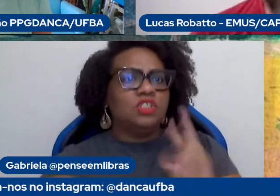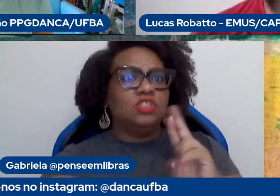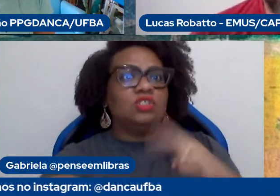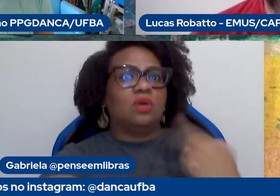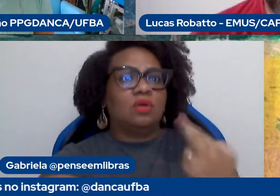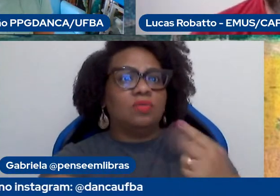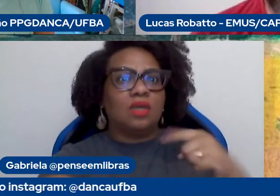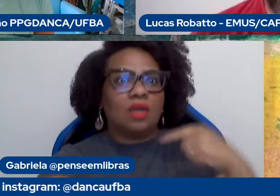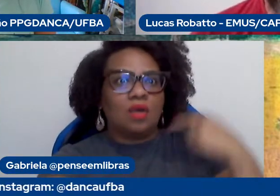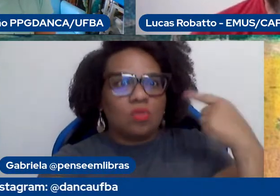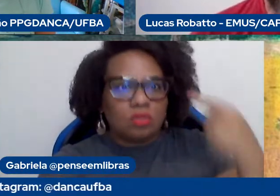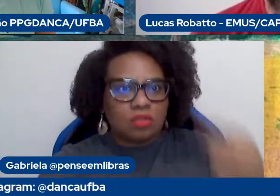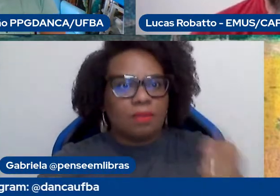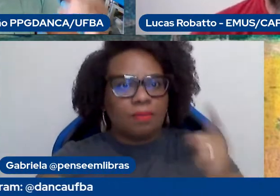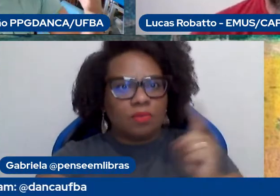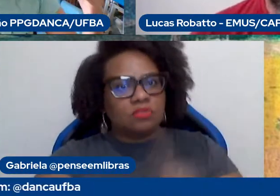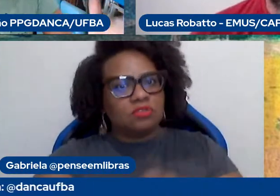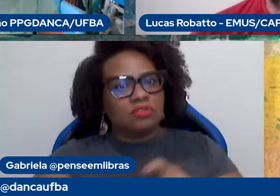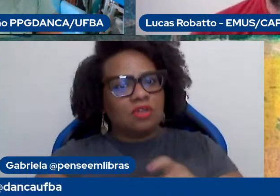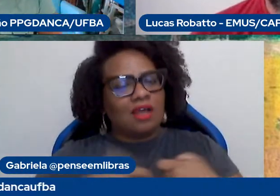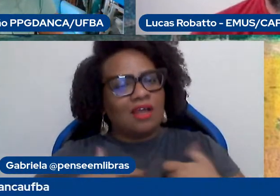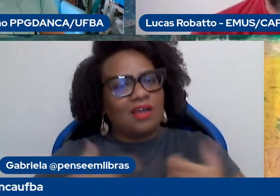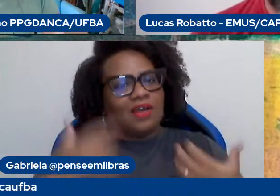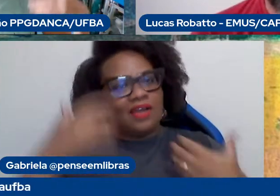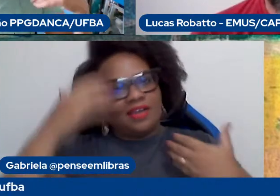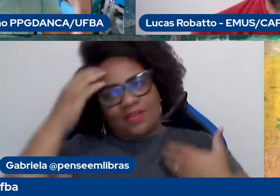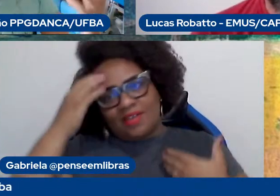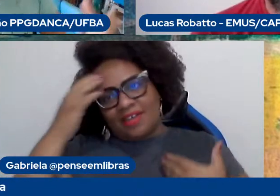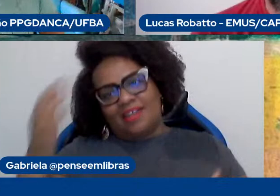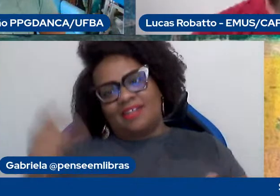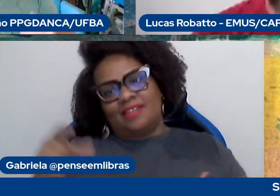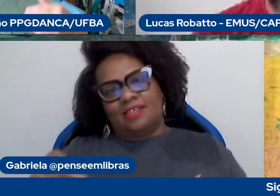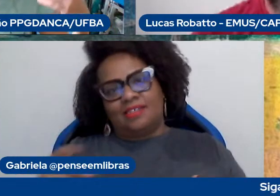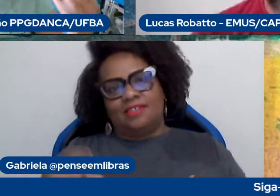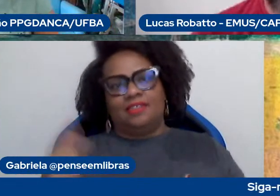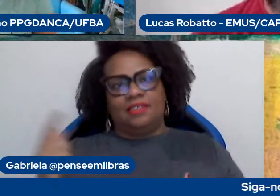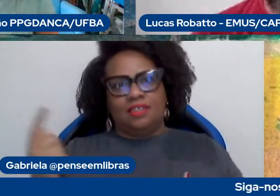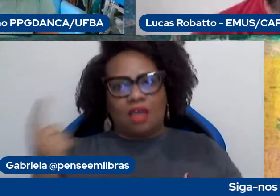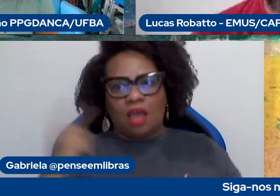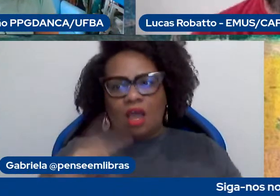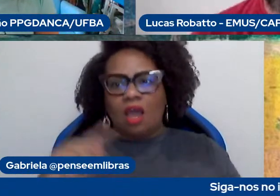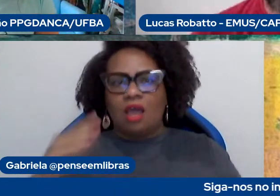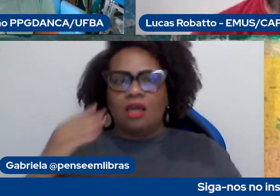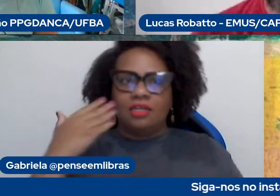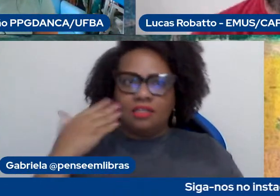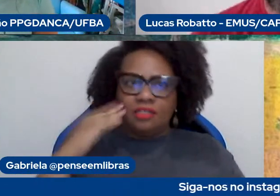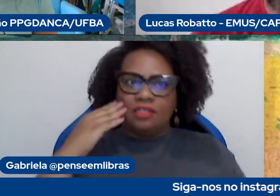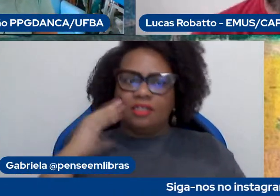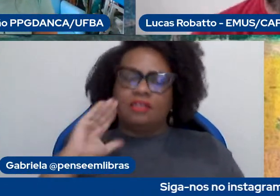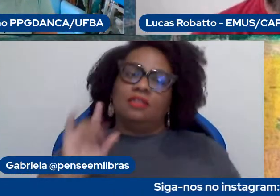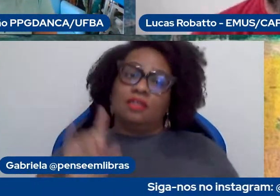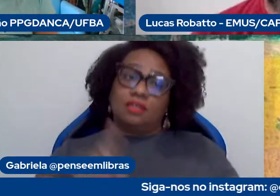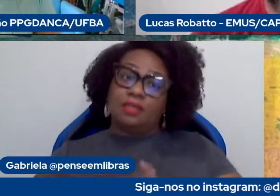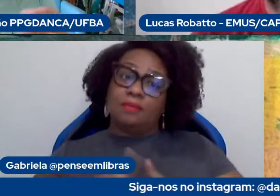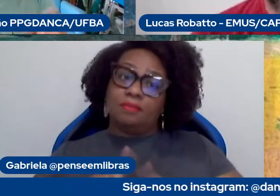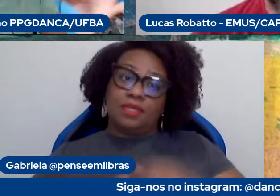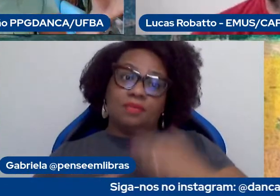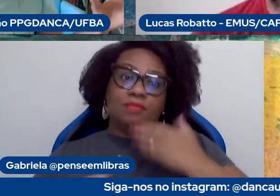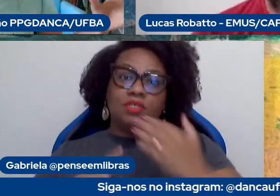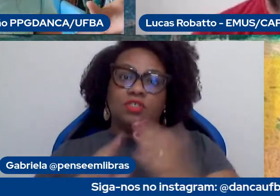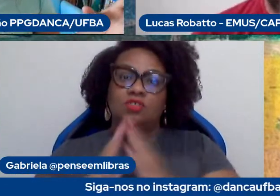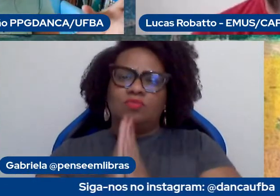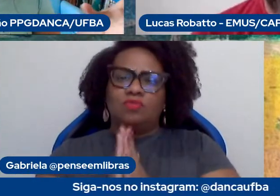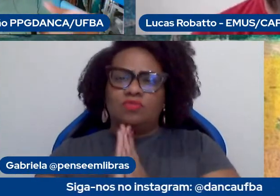imediatamente, quero muito agradecer, ali fomos colocados a par, também pedimos para vocês não renunciarem,